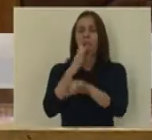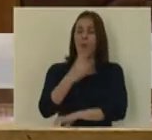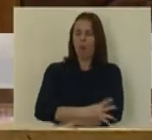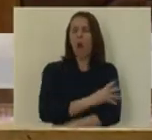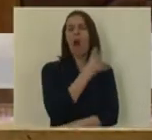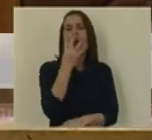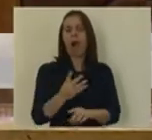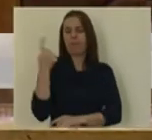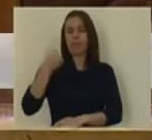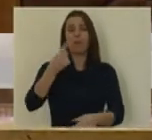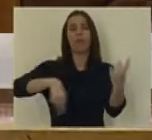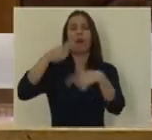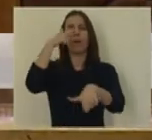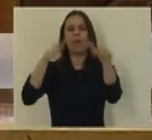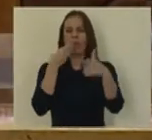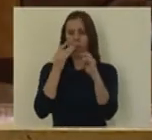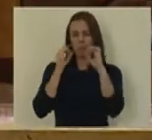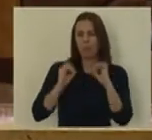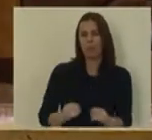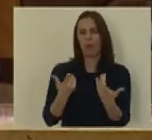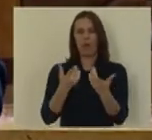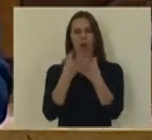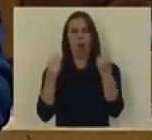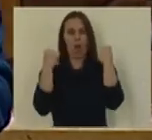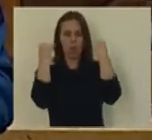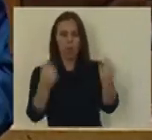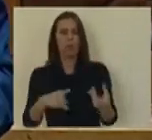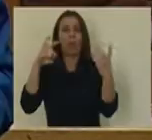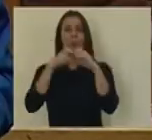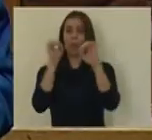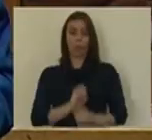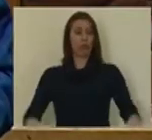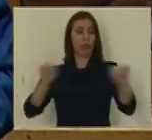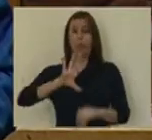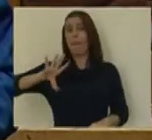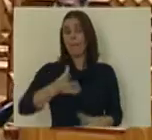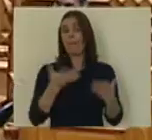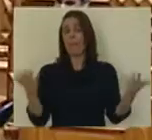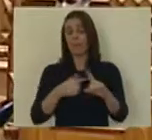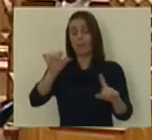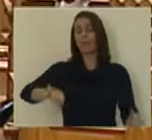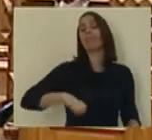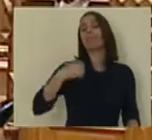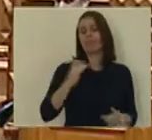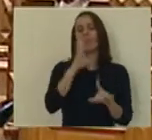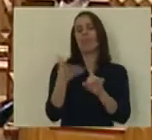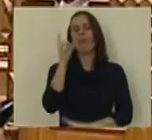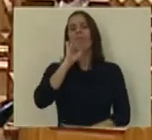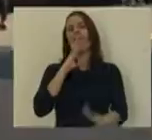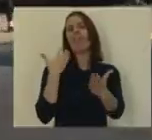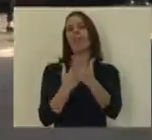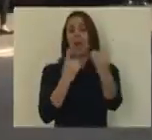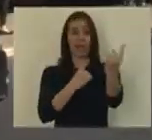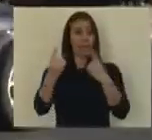quatro anos puseram os portugueses a pão e água sem resolverem nenhum dos problemas do país. Os Verdes conseguiram